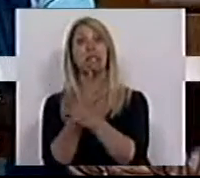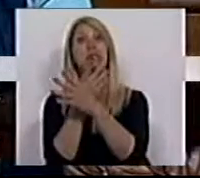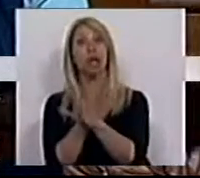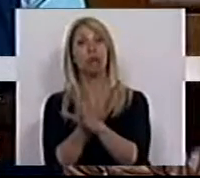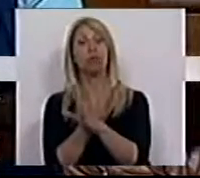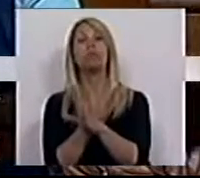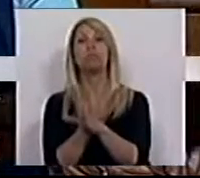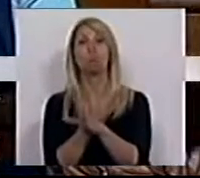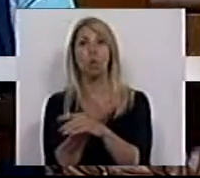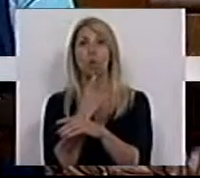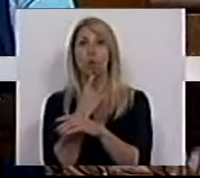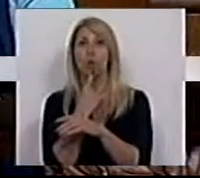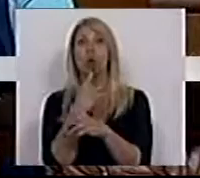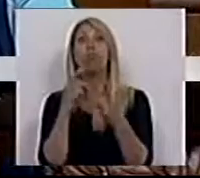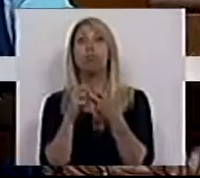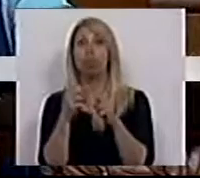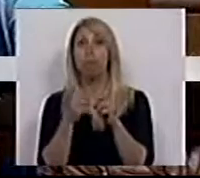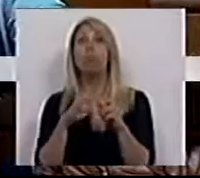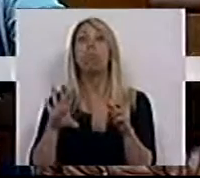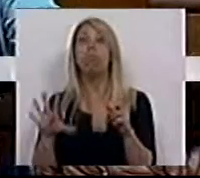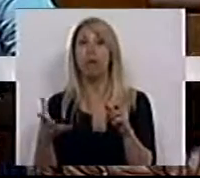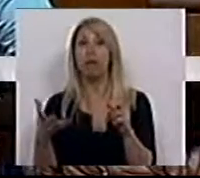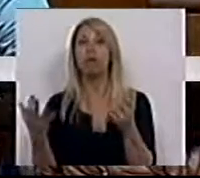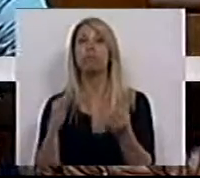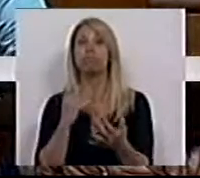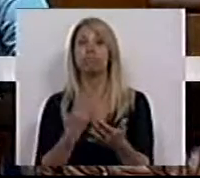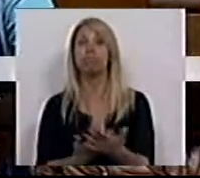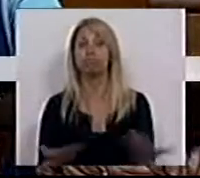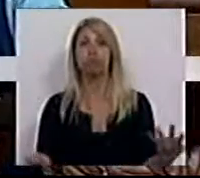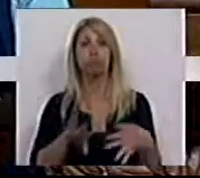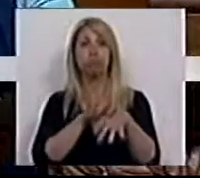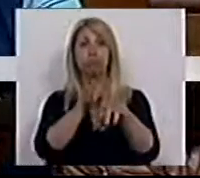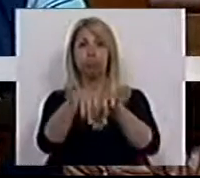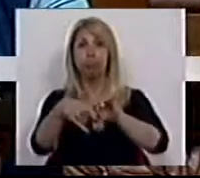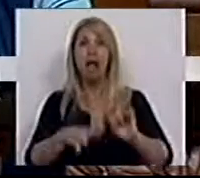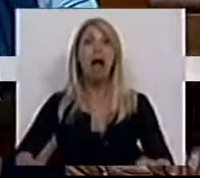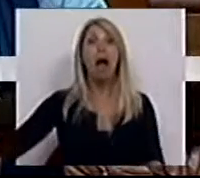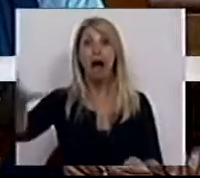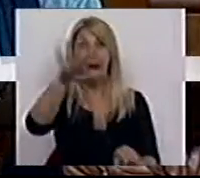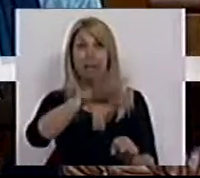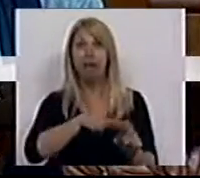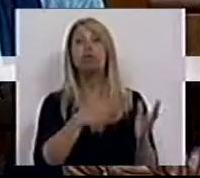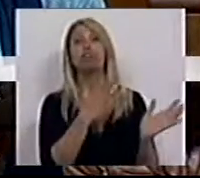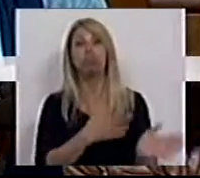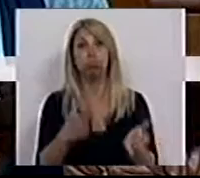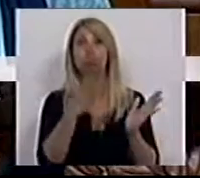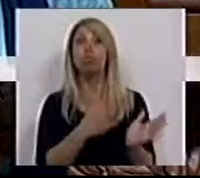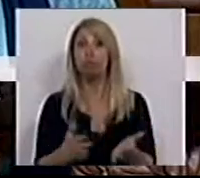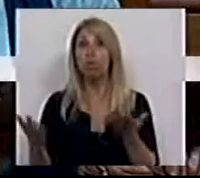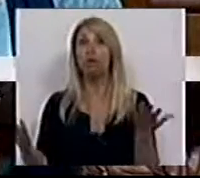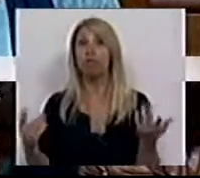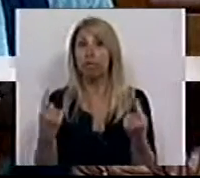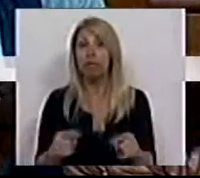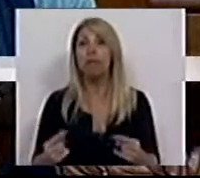são um enorme problema para o país. Destroem áreas produtivas, colocam